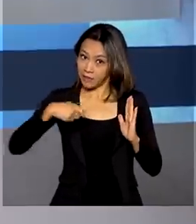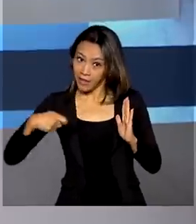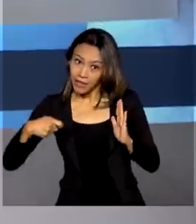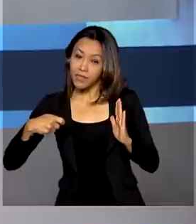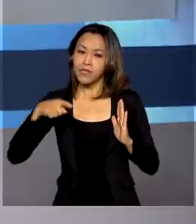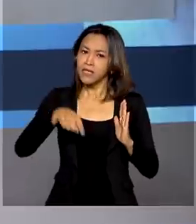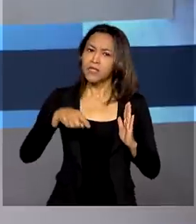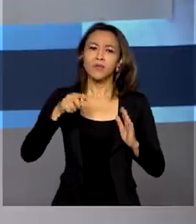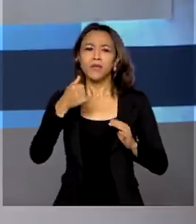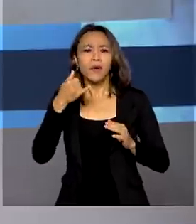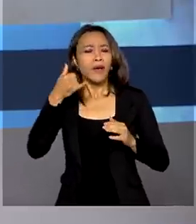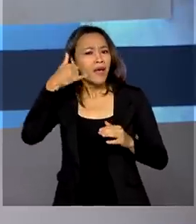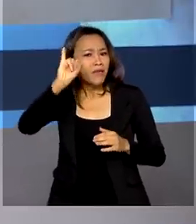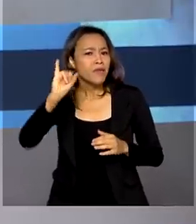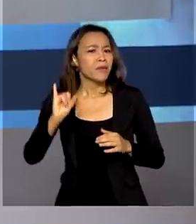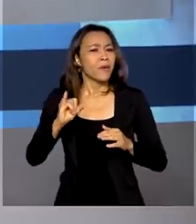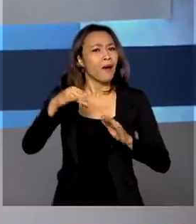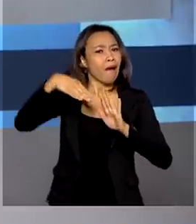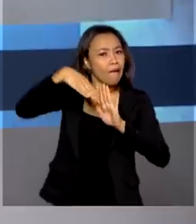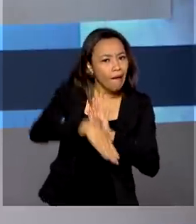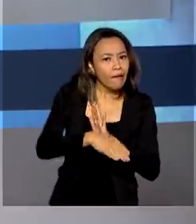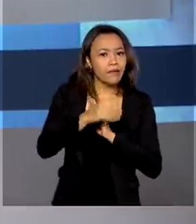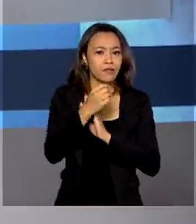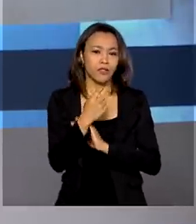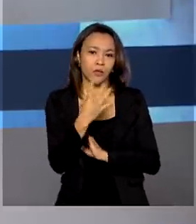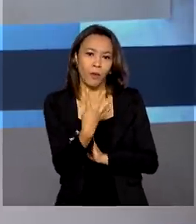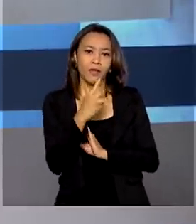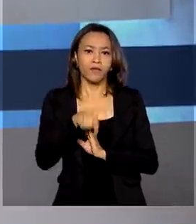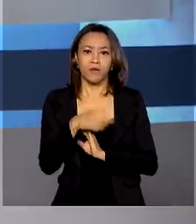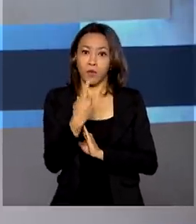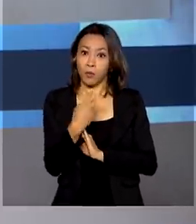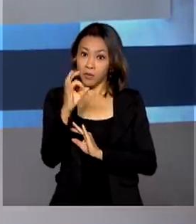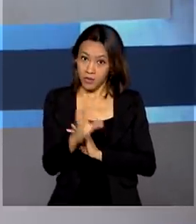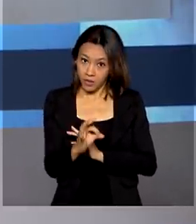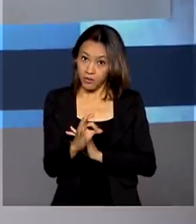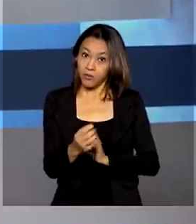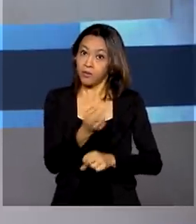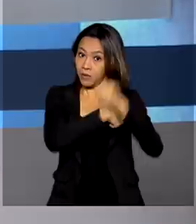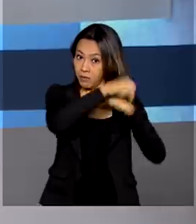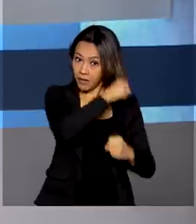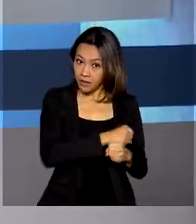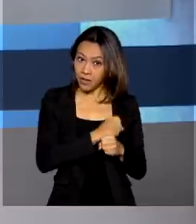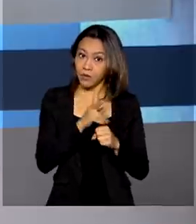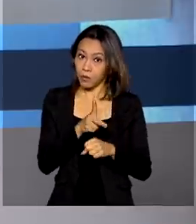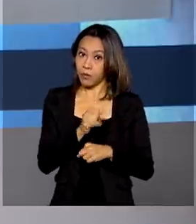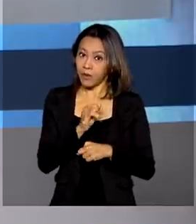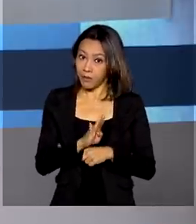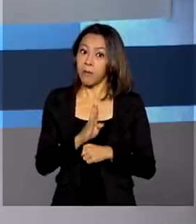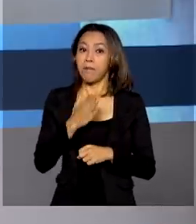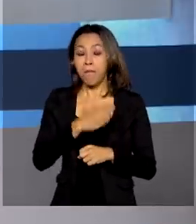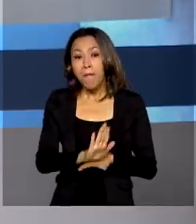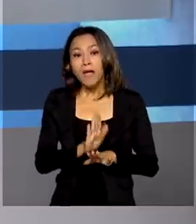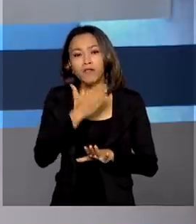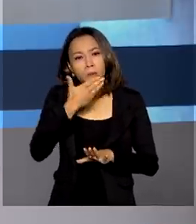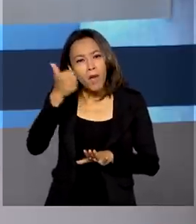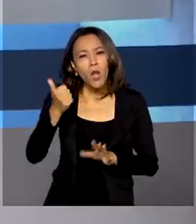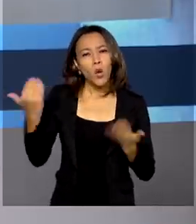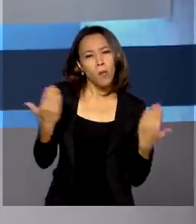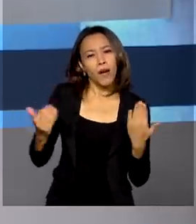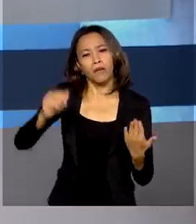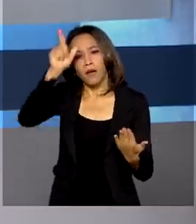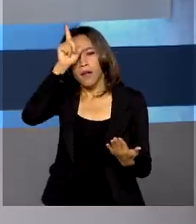impediu a queda de 4,1% do PIB em 2020. No entanto, o desempenho foi melhor do que países como